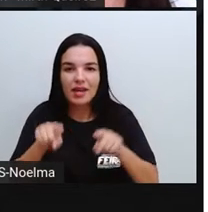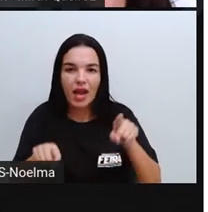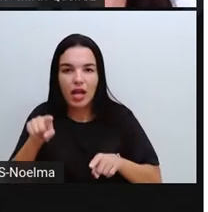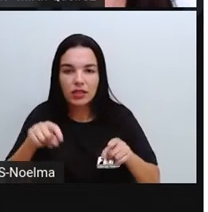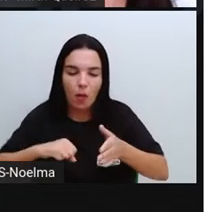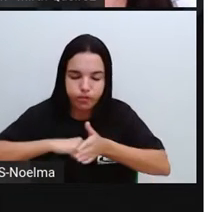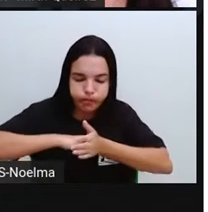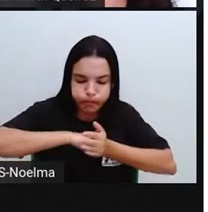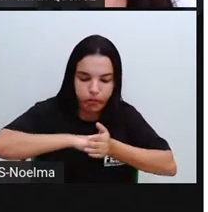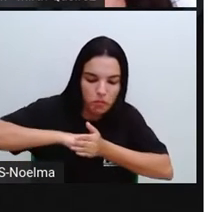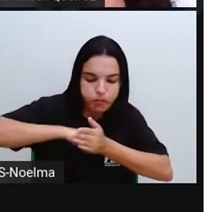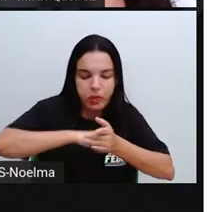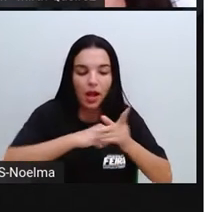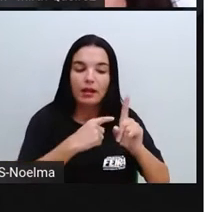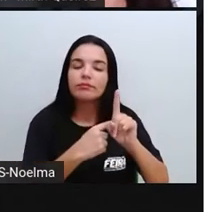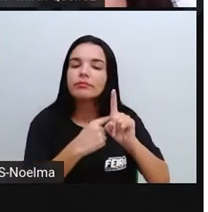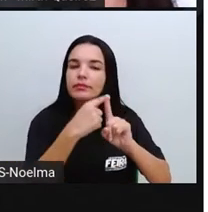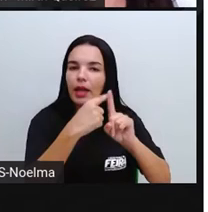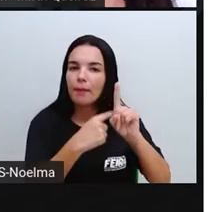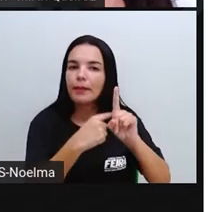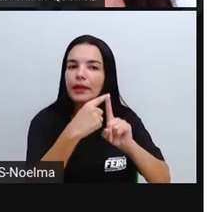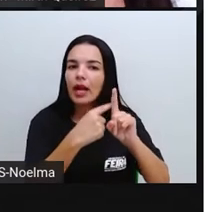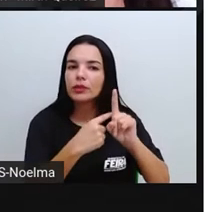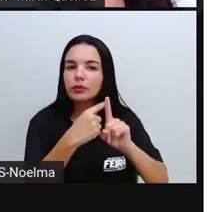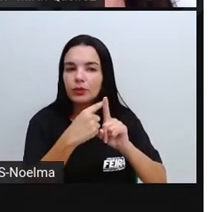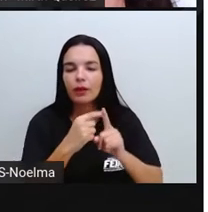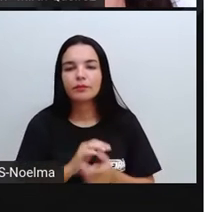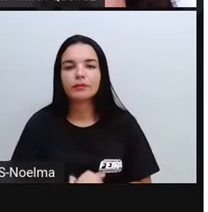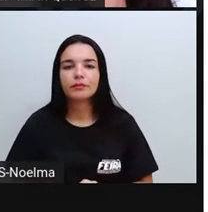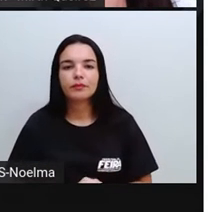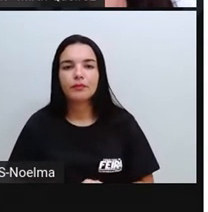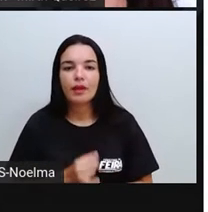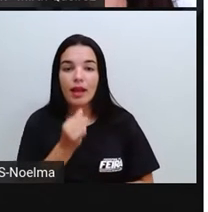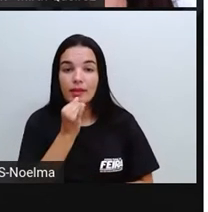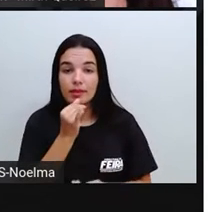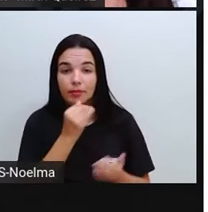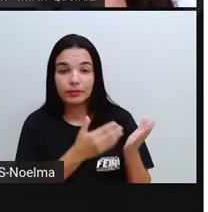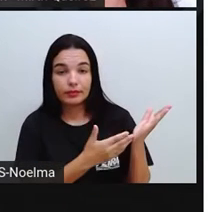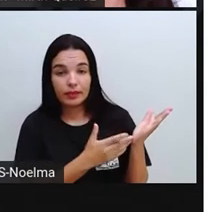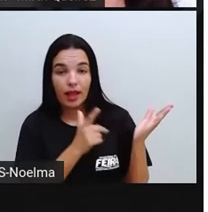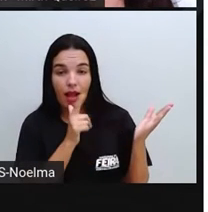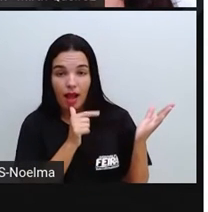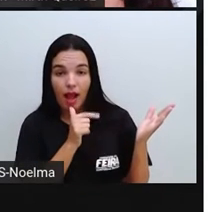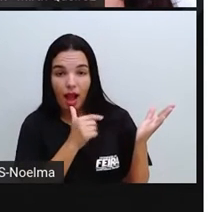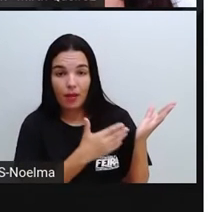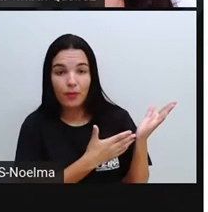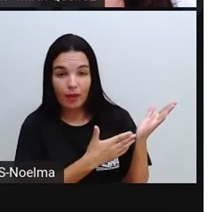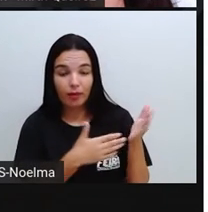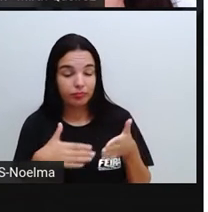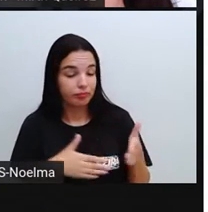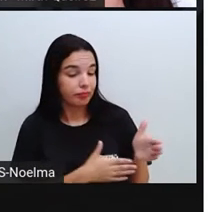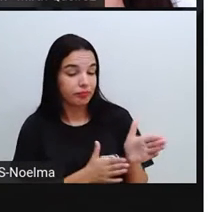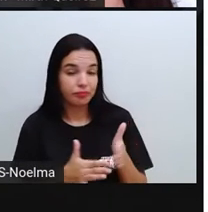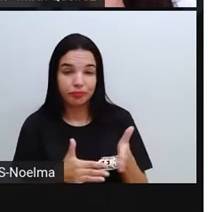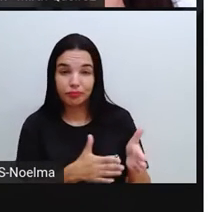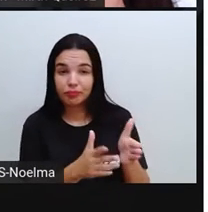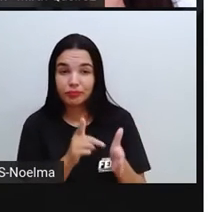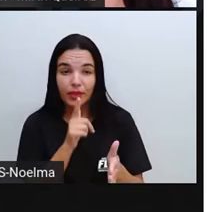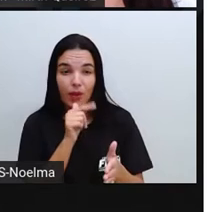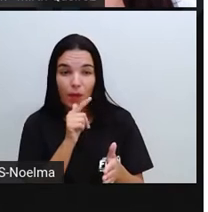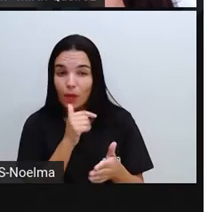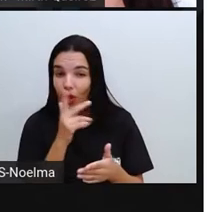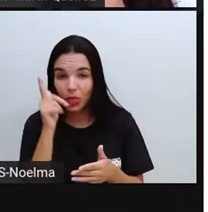pressão e da temperatura. Por exemplo, temos aqui a água, né? Que ela pode